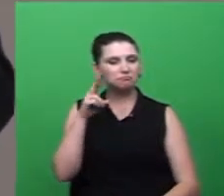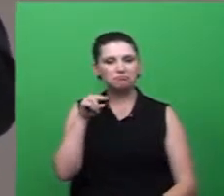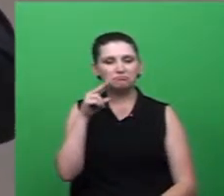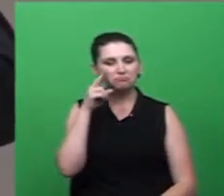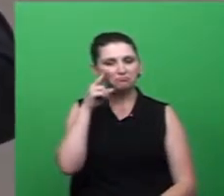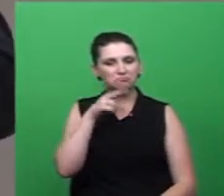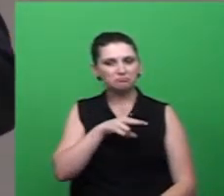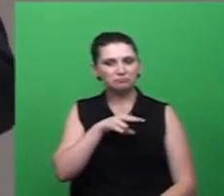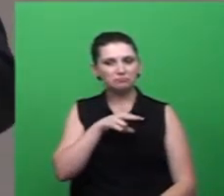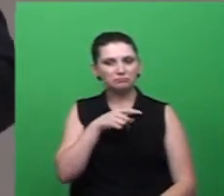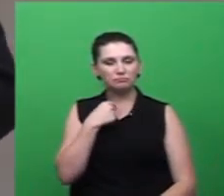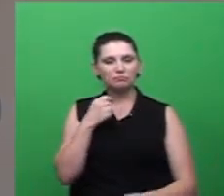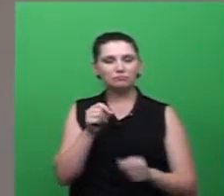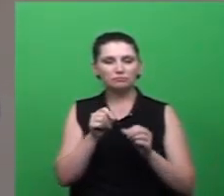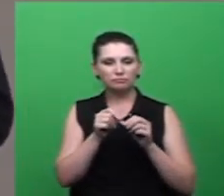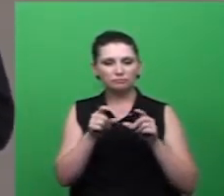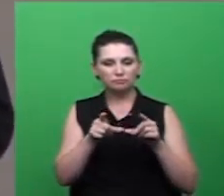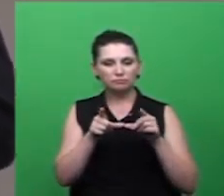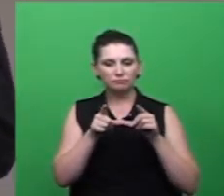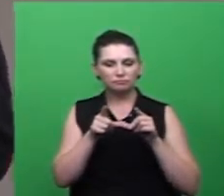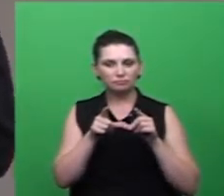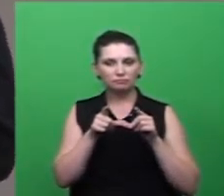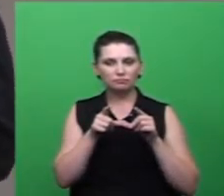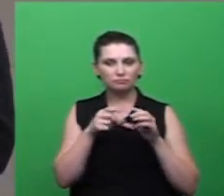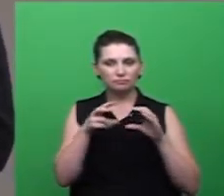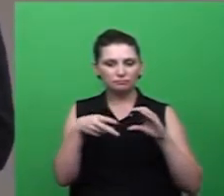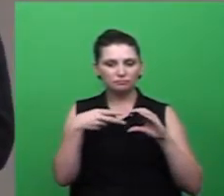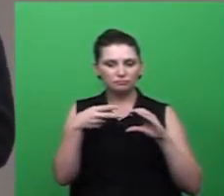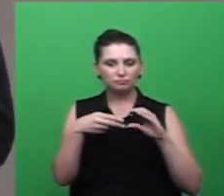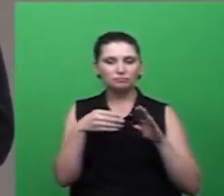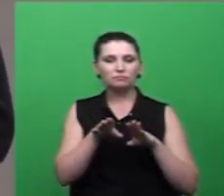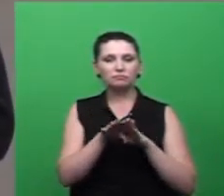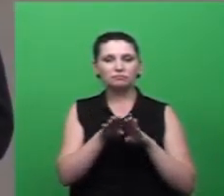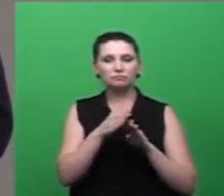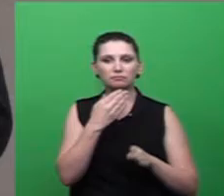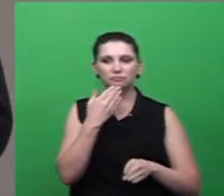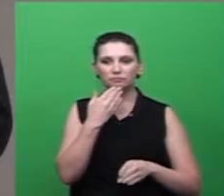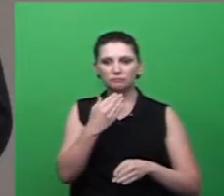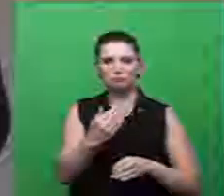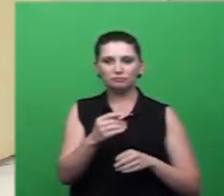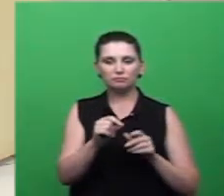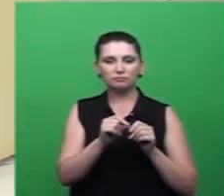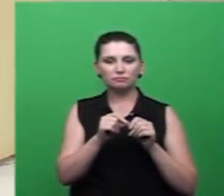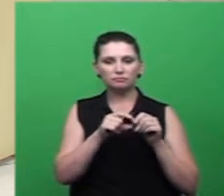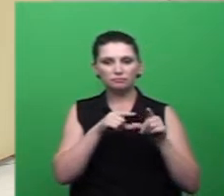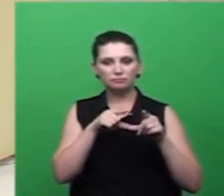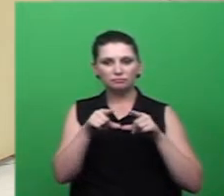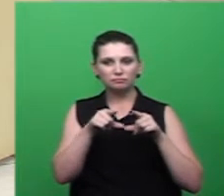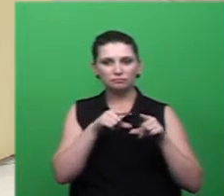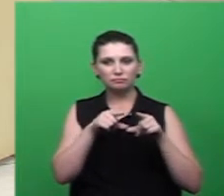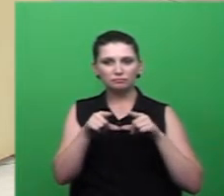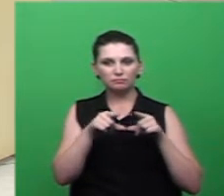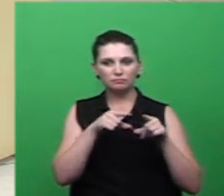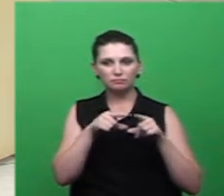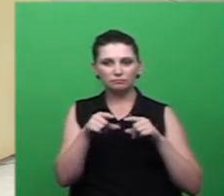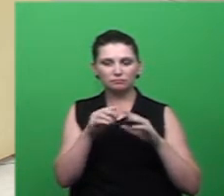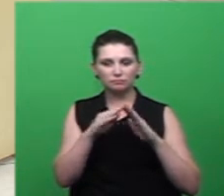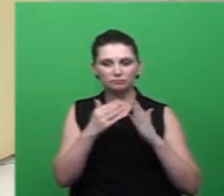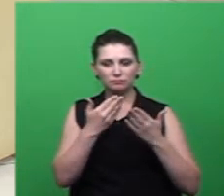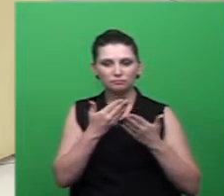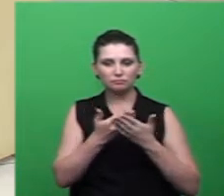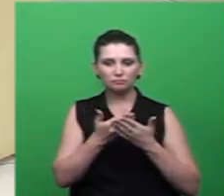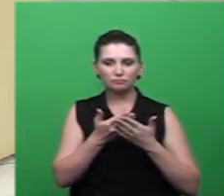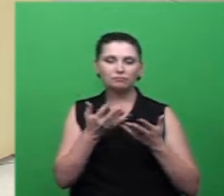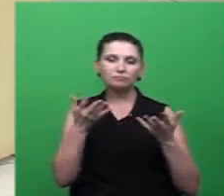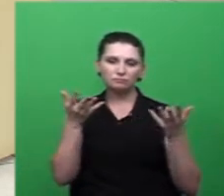eu fiz um requerimento nessa casa também solicitando fazer esse trabalho nas escolas mas o Luiz Fernando já falou para mim esse